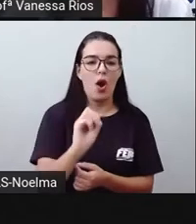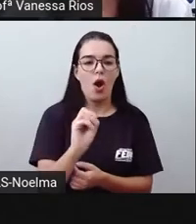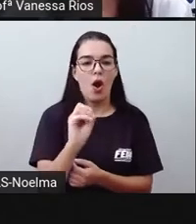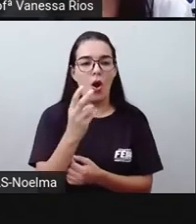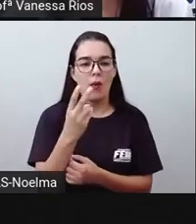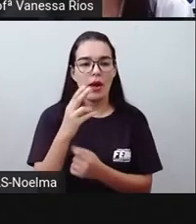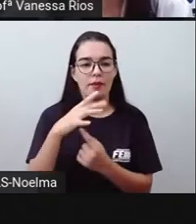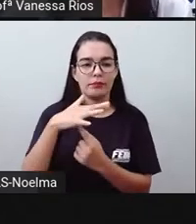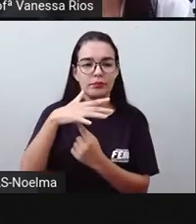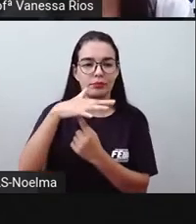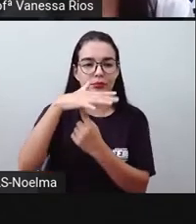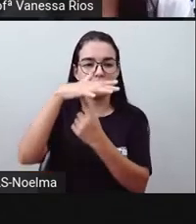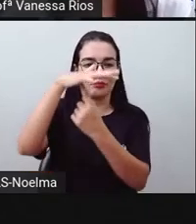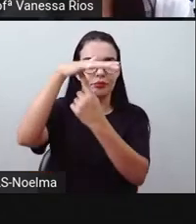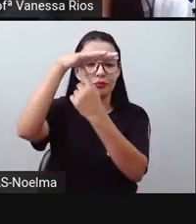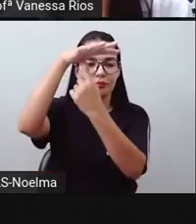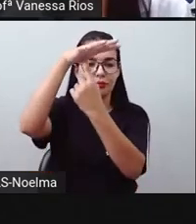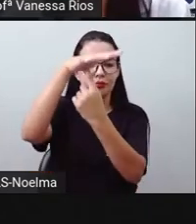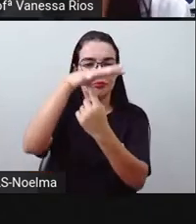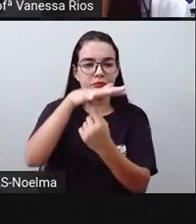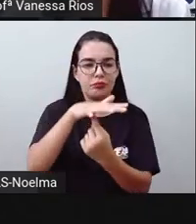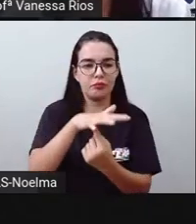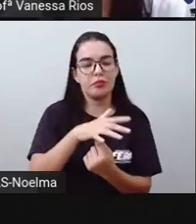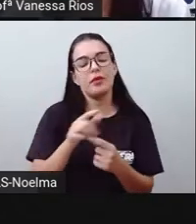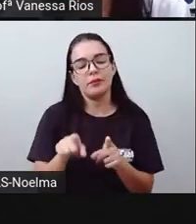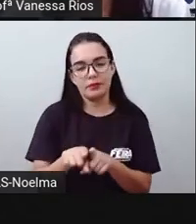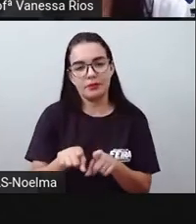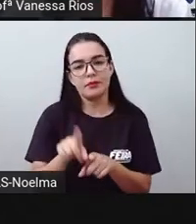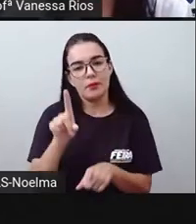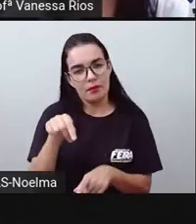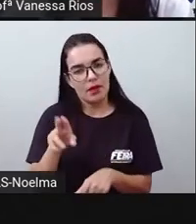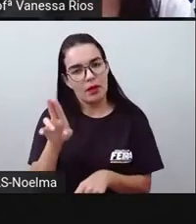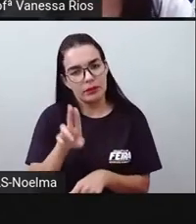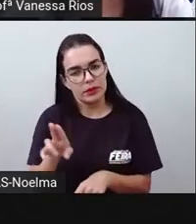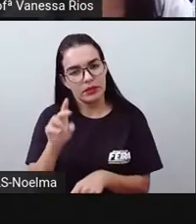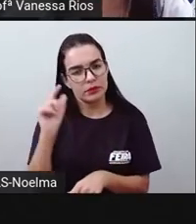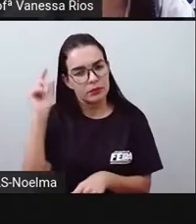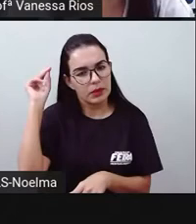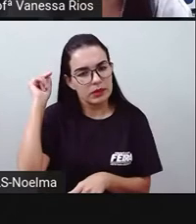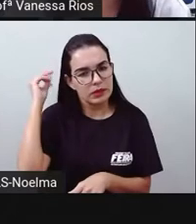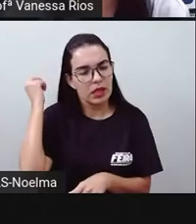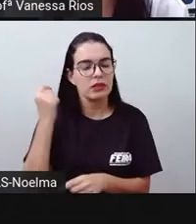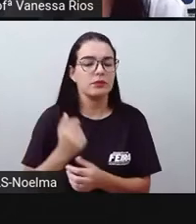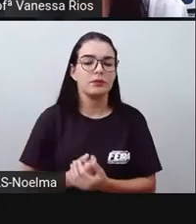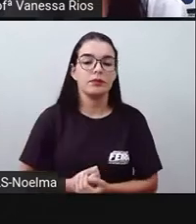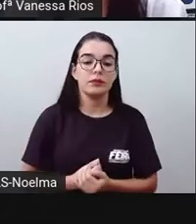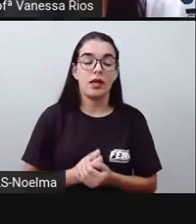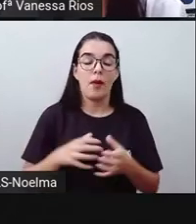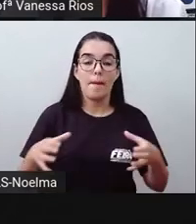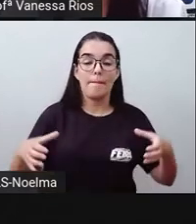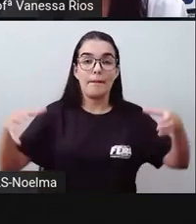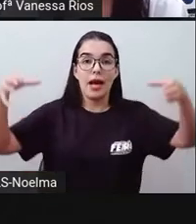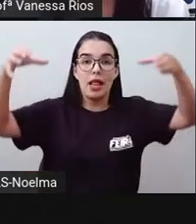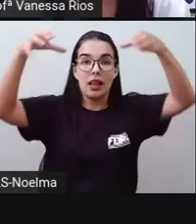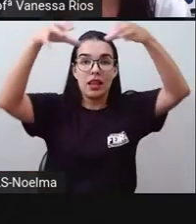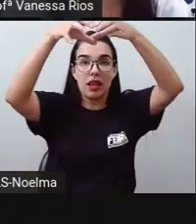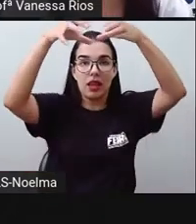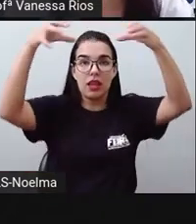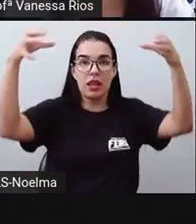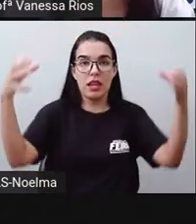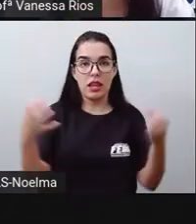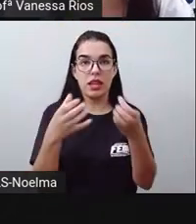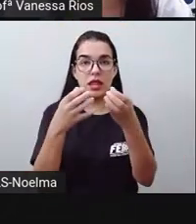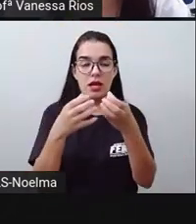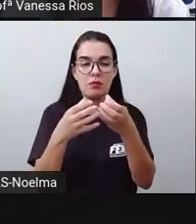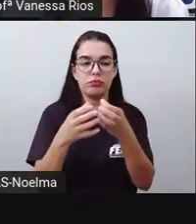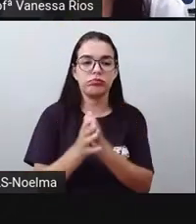atuais. Mas é um meio de transporte aéreo que se pensou, né? Em produzir, em fazer, assim como se